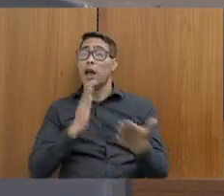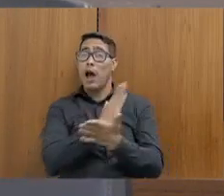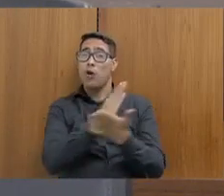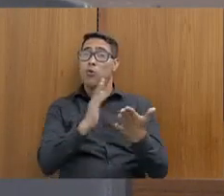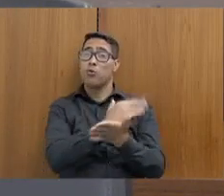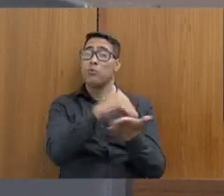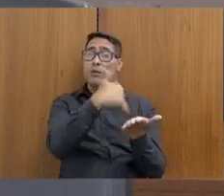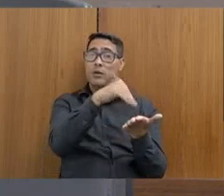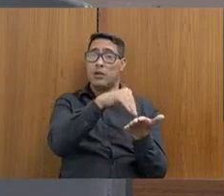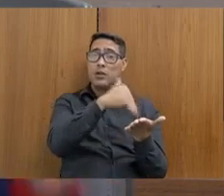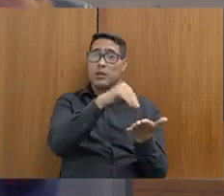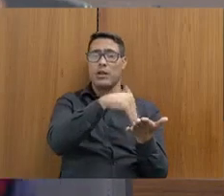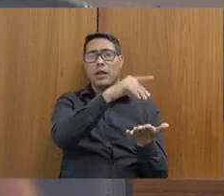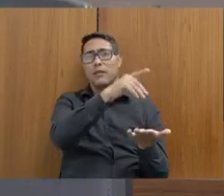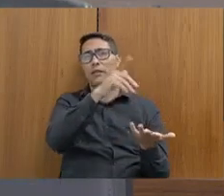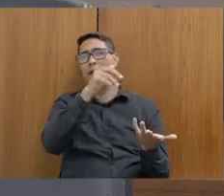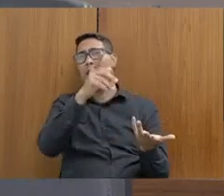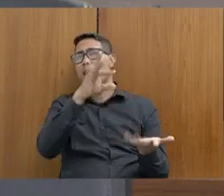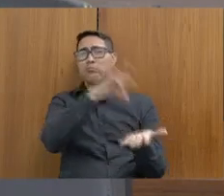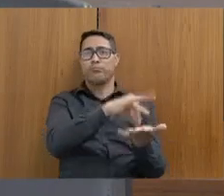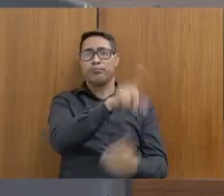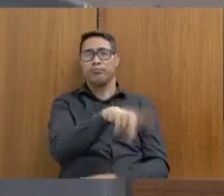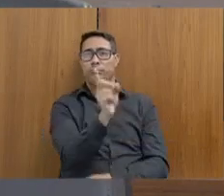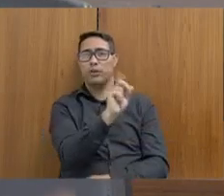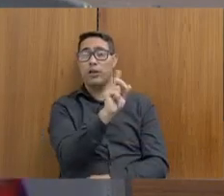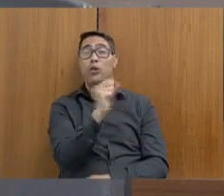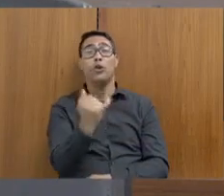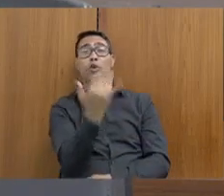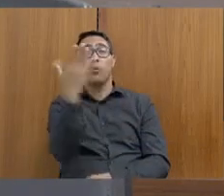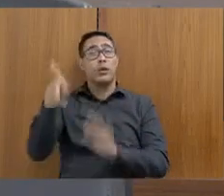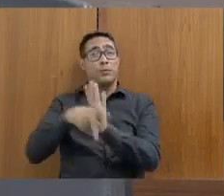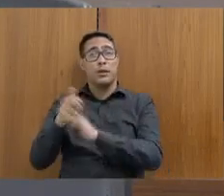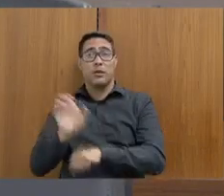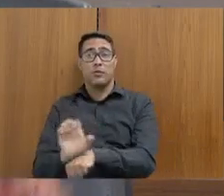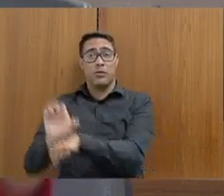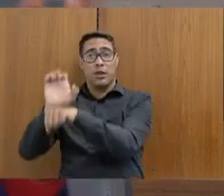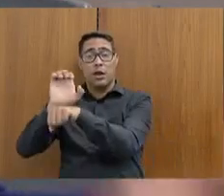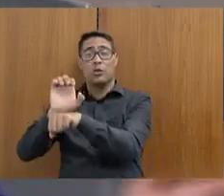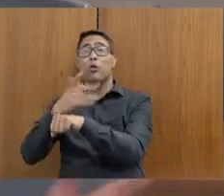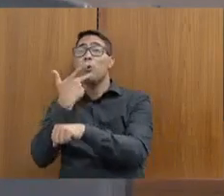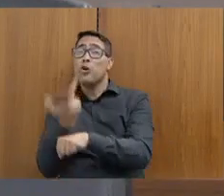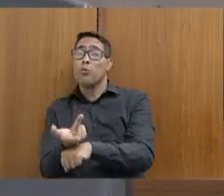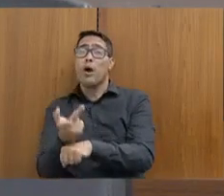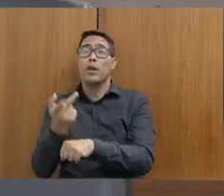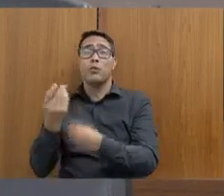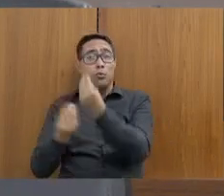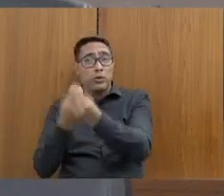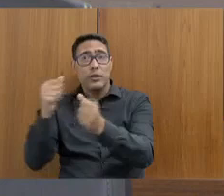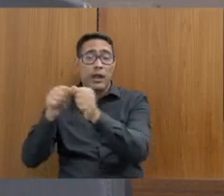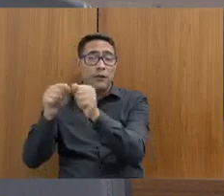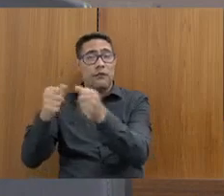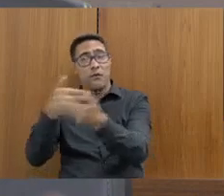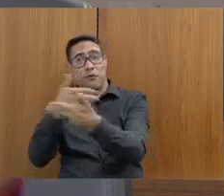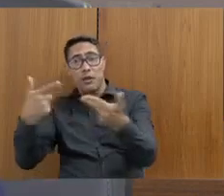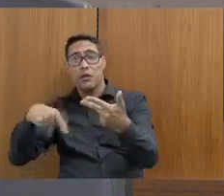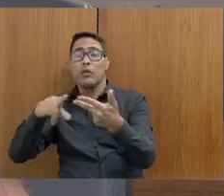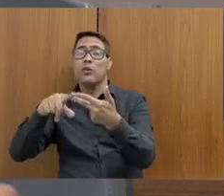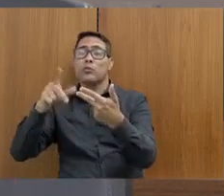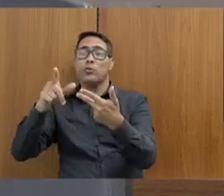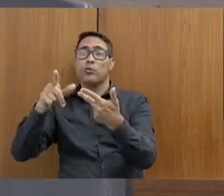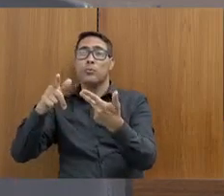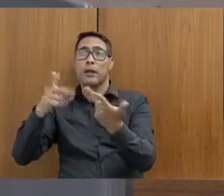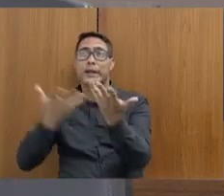hoje em comunidades terapêuticas, quais são do Estado, quais são as medidas que a Sejusp tem colocado para